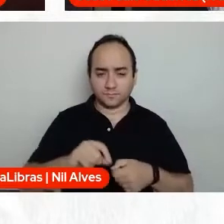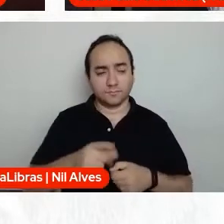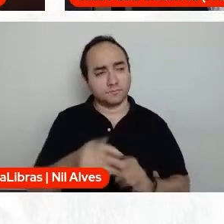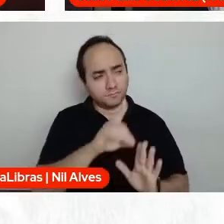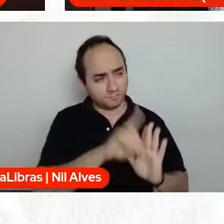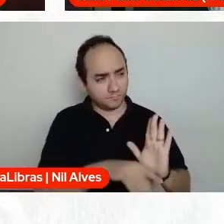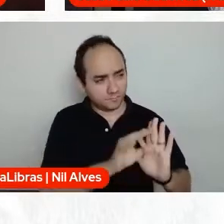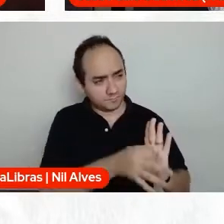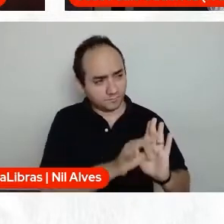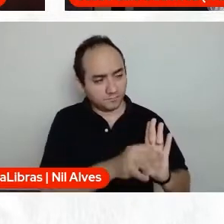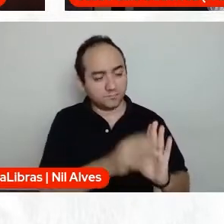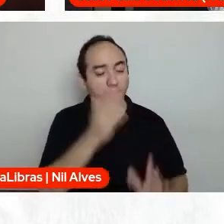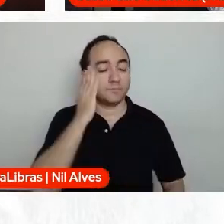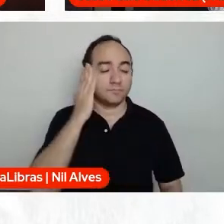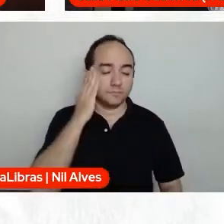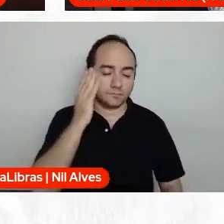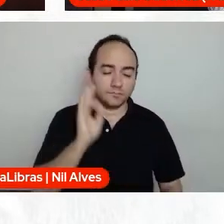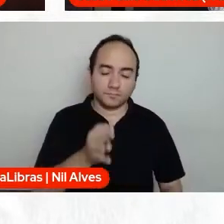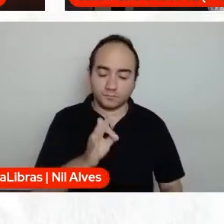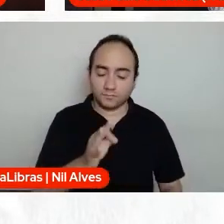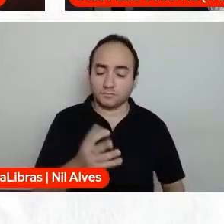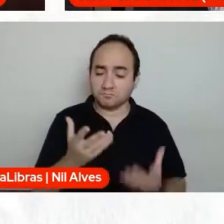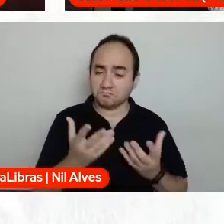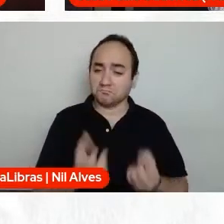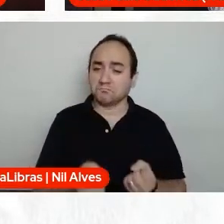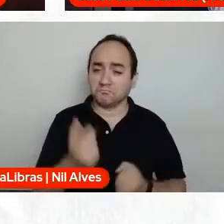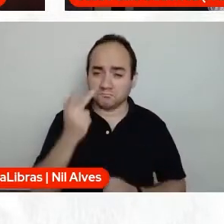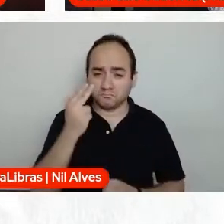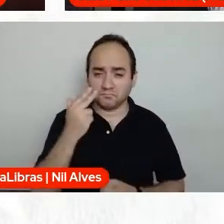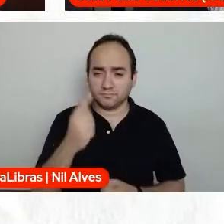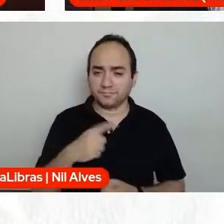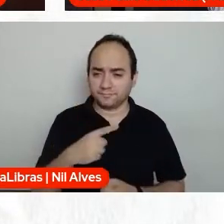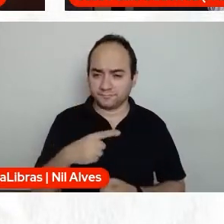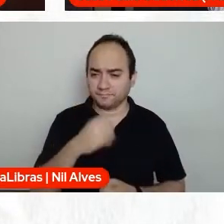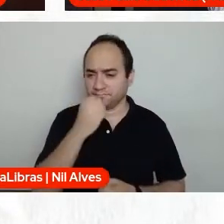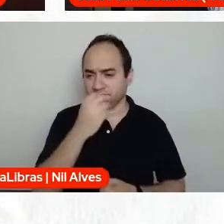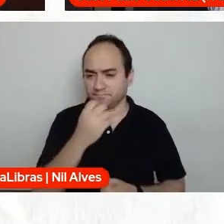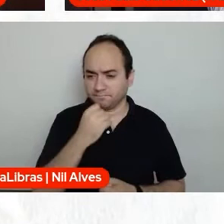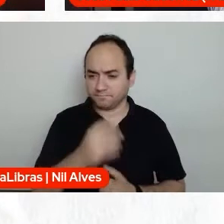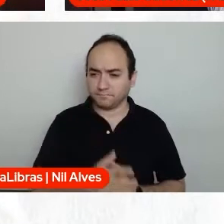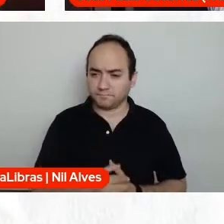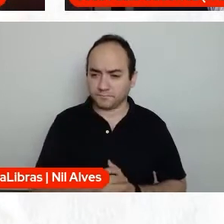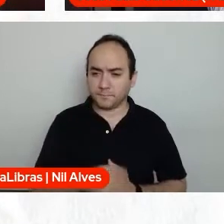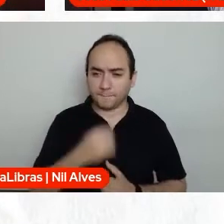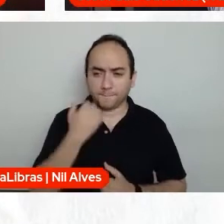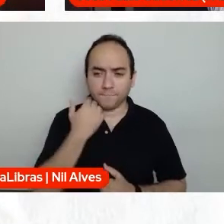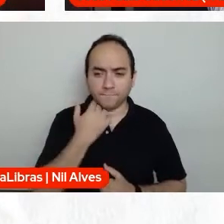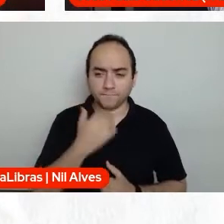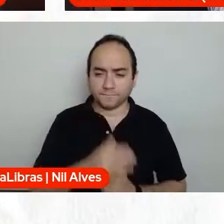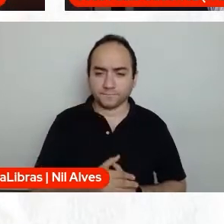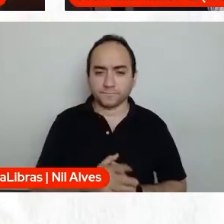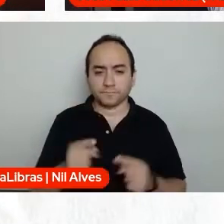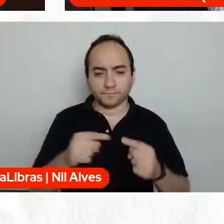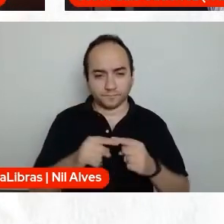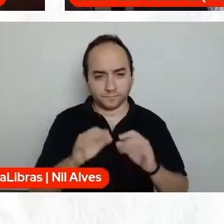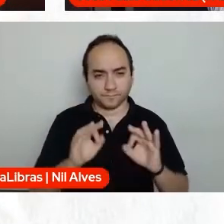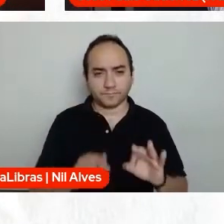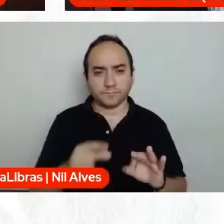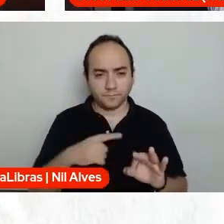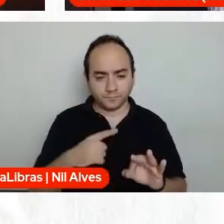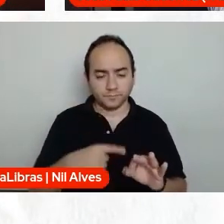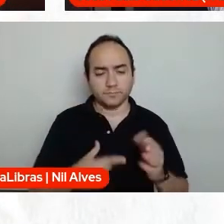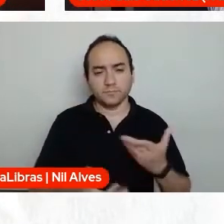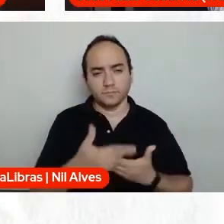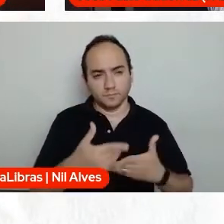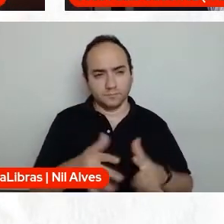né? Então, a receptividade deles é boa, né? Eles, apenas ainda, por um processo da educação básica que não